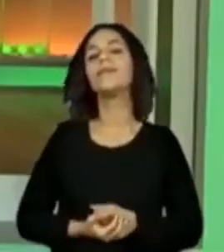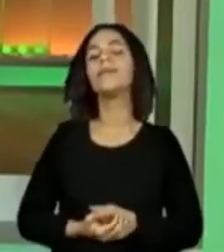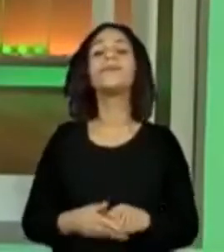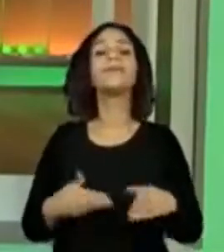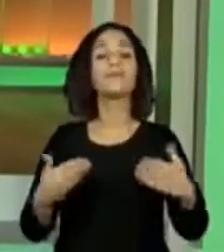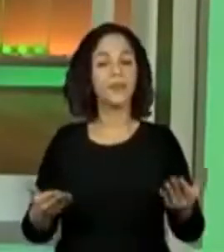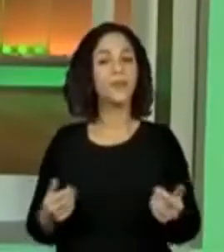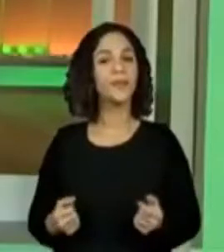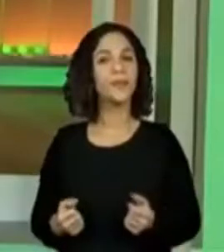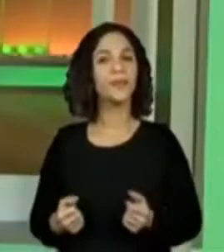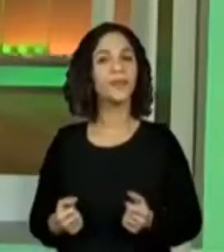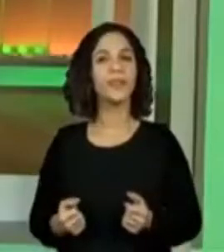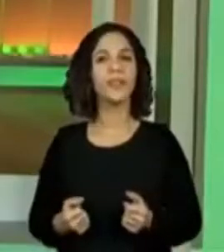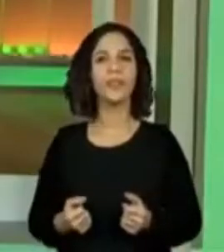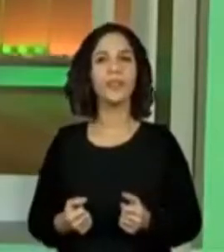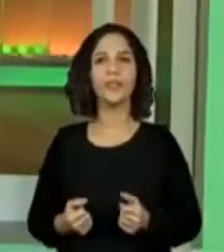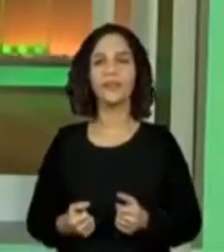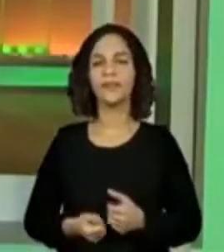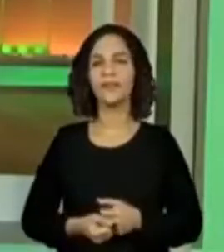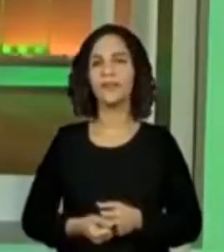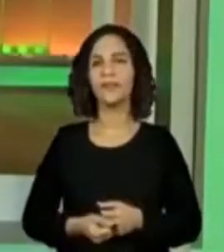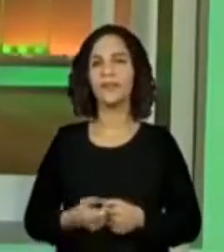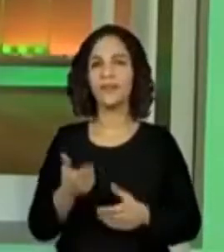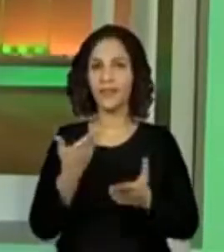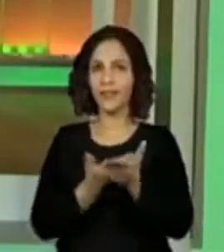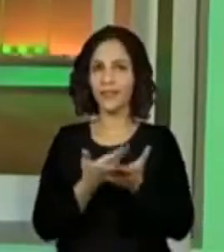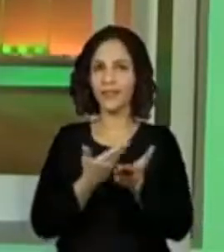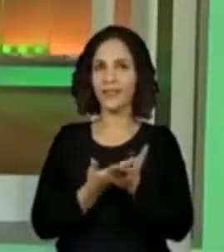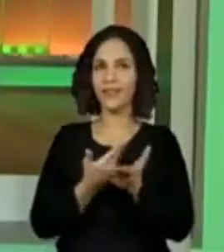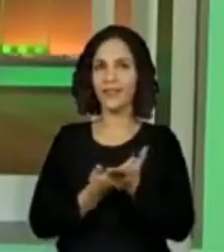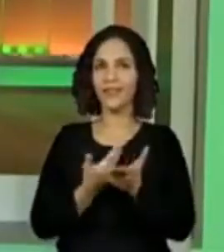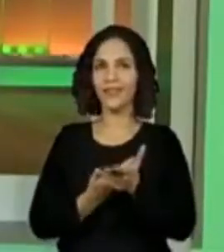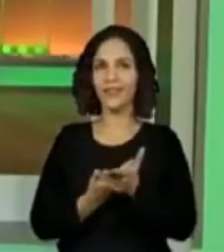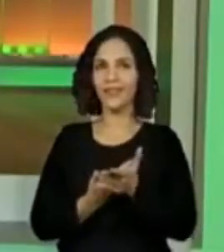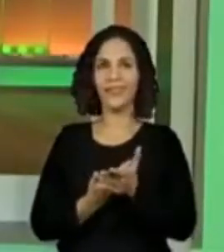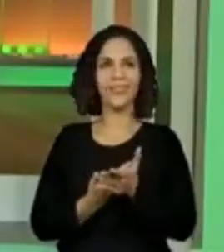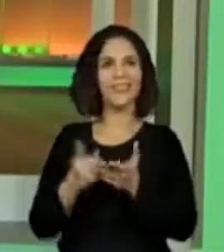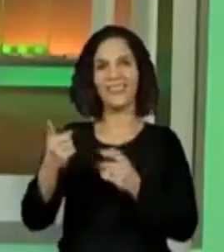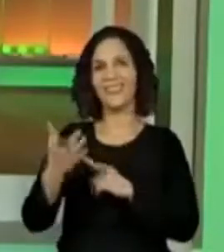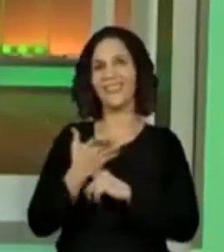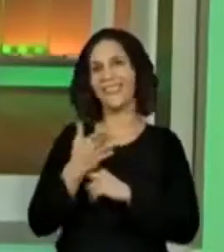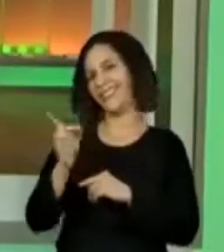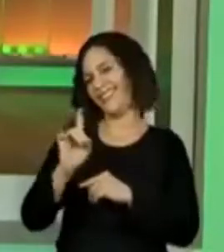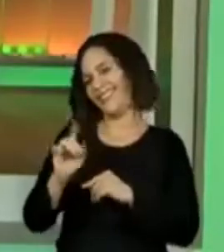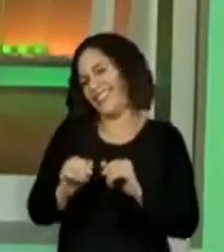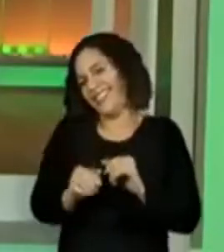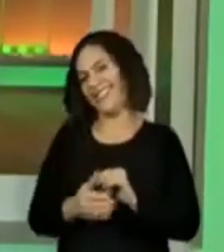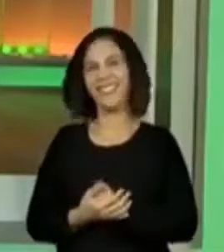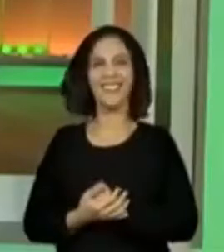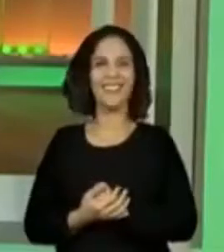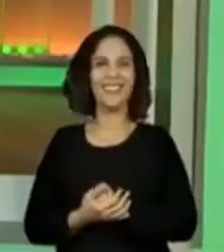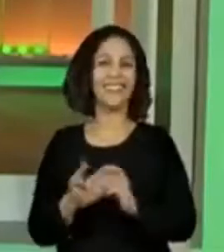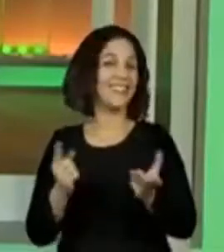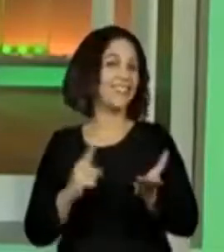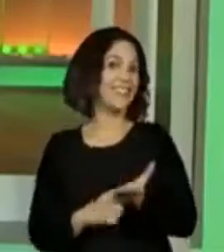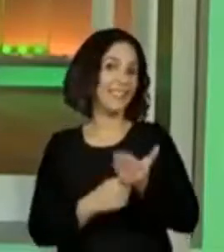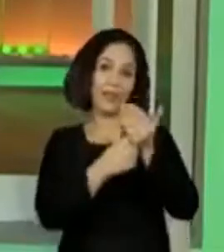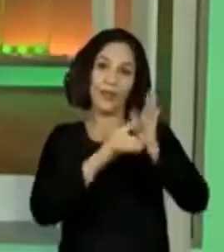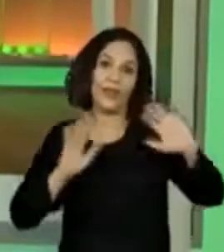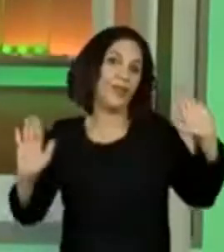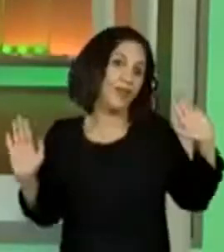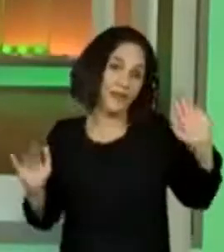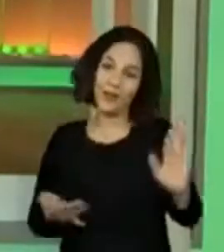Nós estudamos... Ela não está colaborando com a professora. Tecnologia, gente.